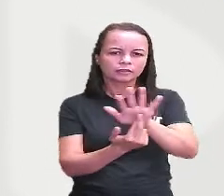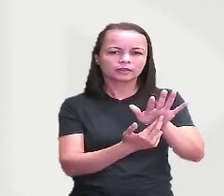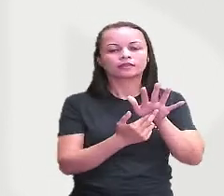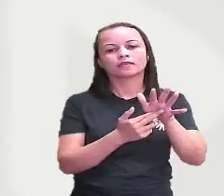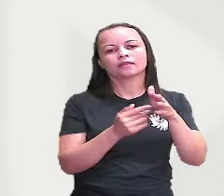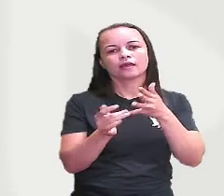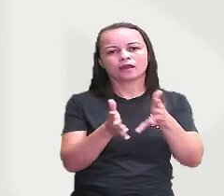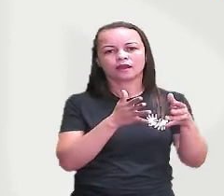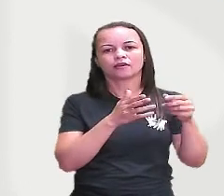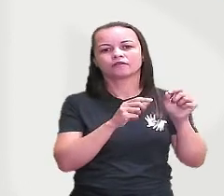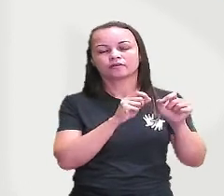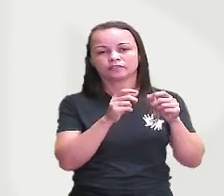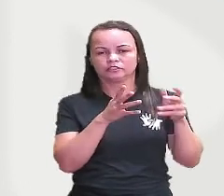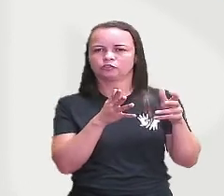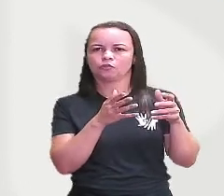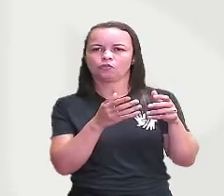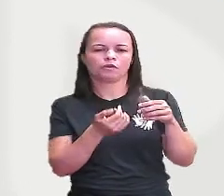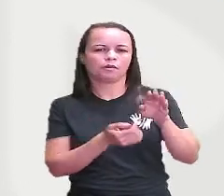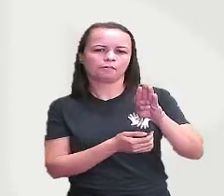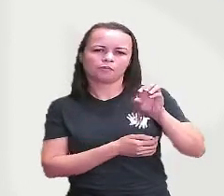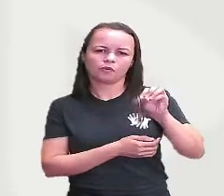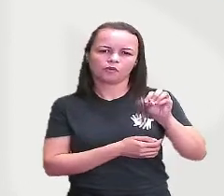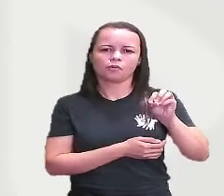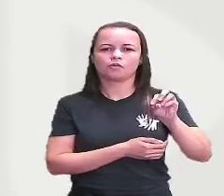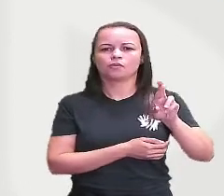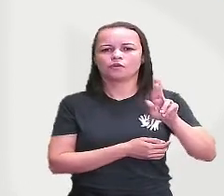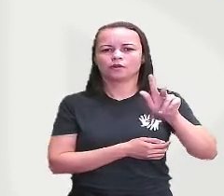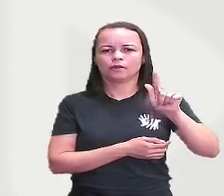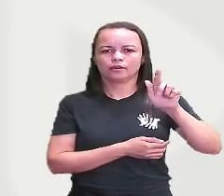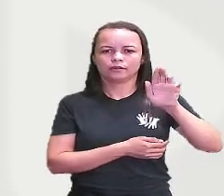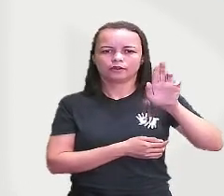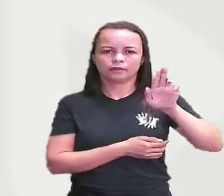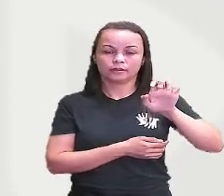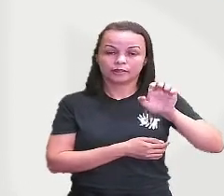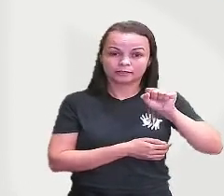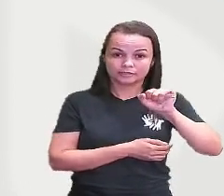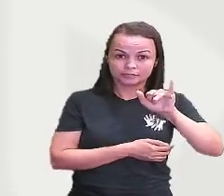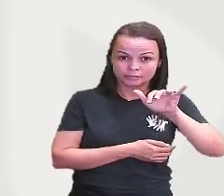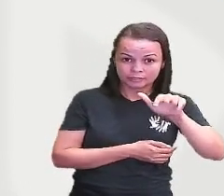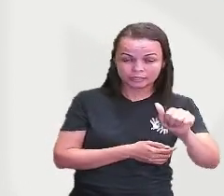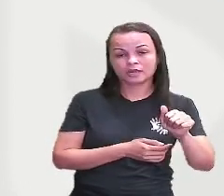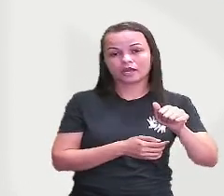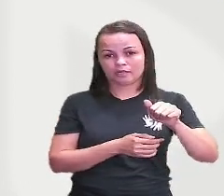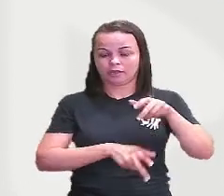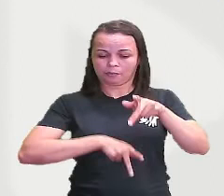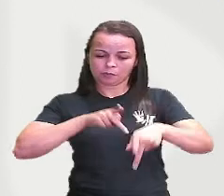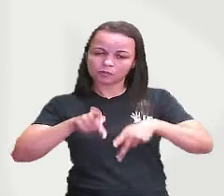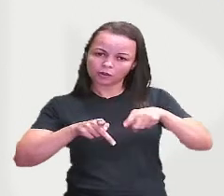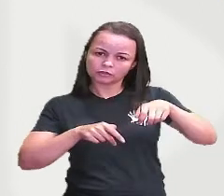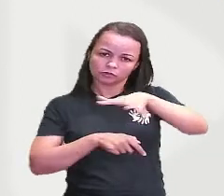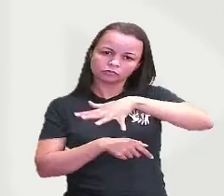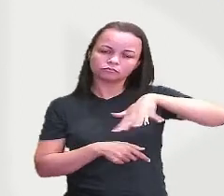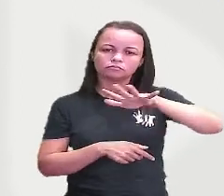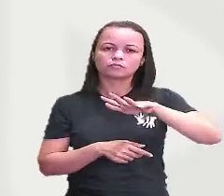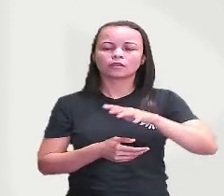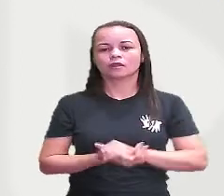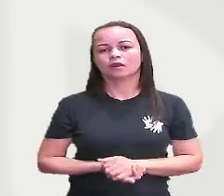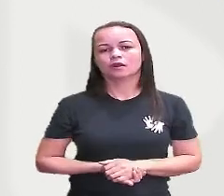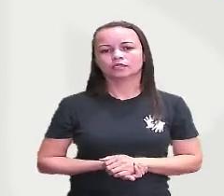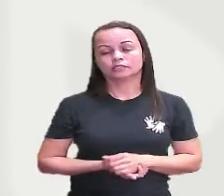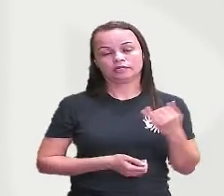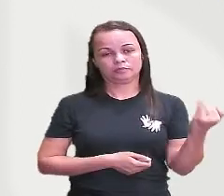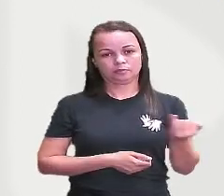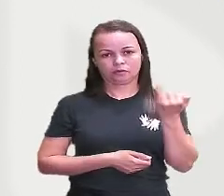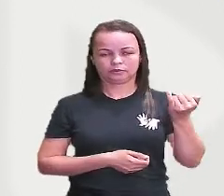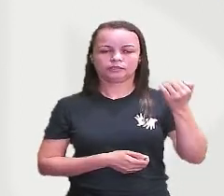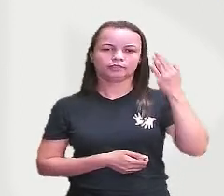francesa como a burguesia como como a população de um modo em geral e isso é importante